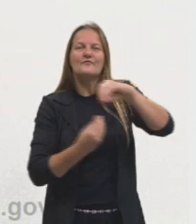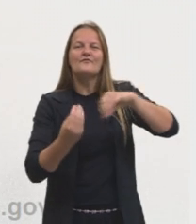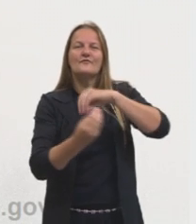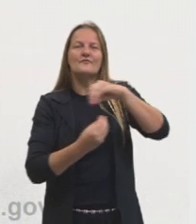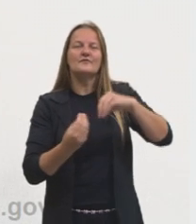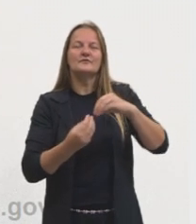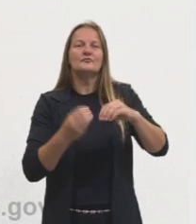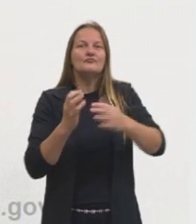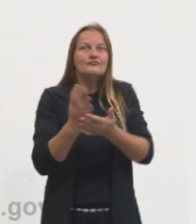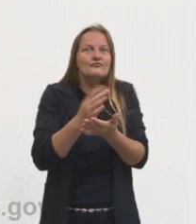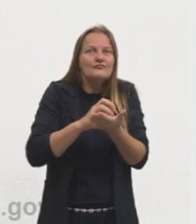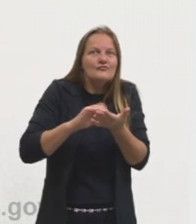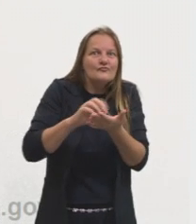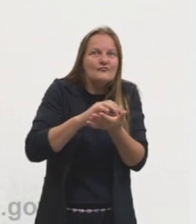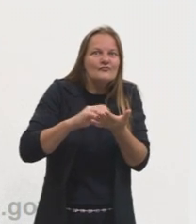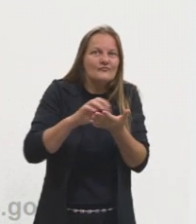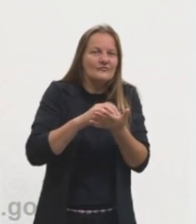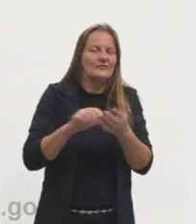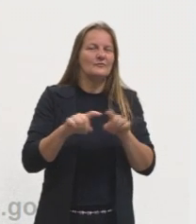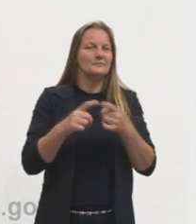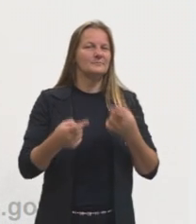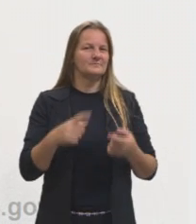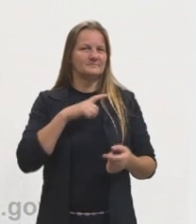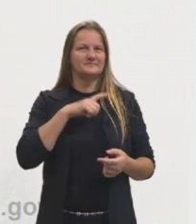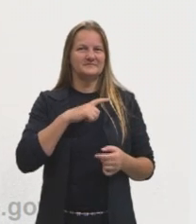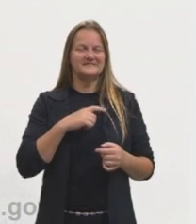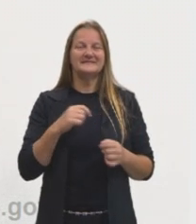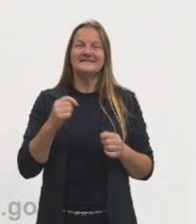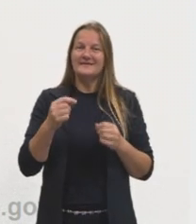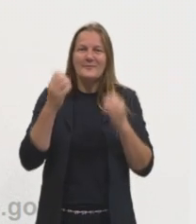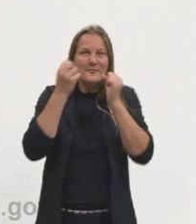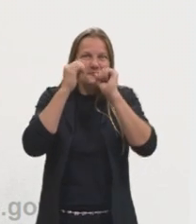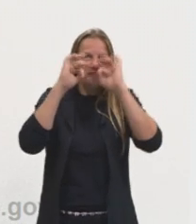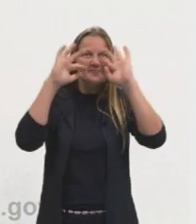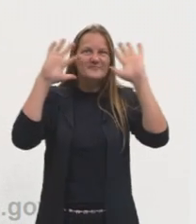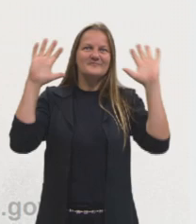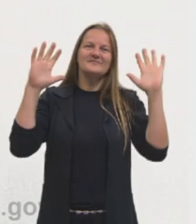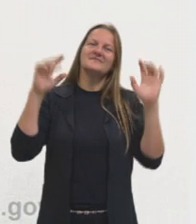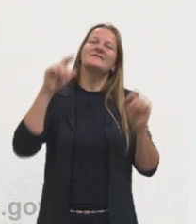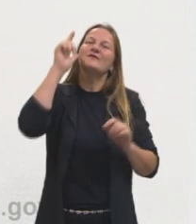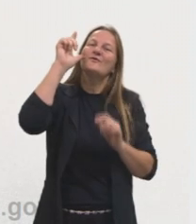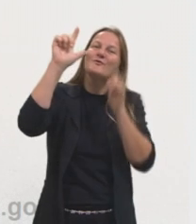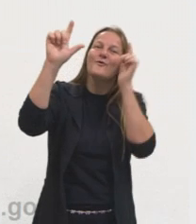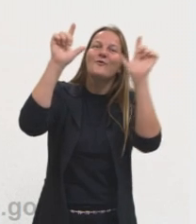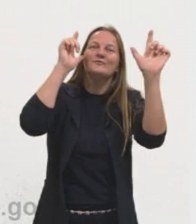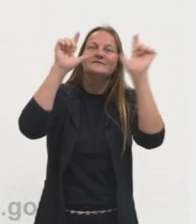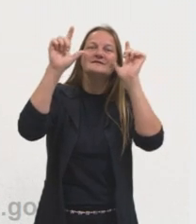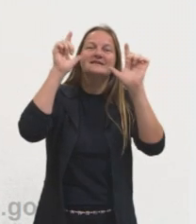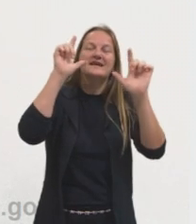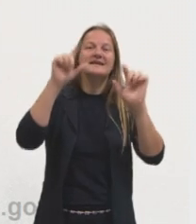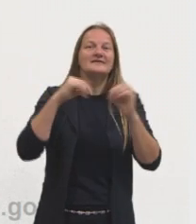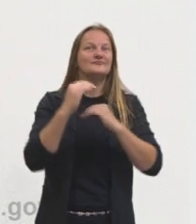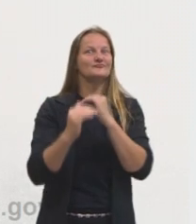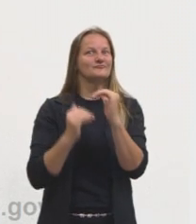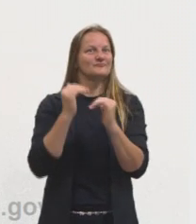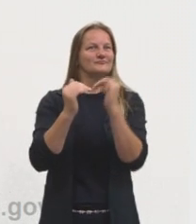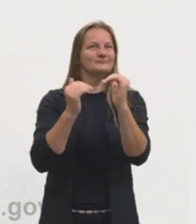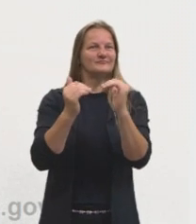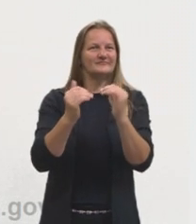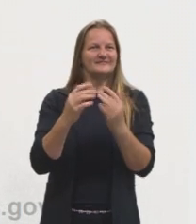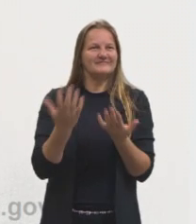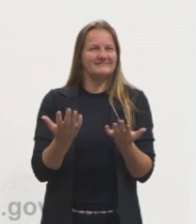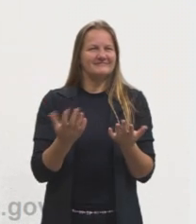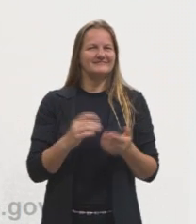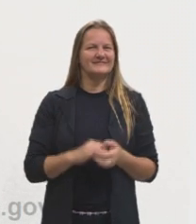cálculos, mas se a gente tem uma boa compreensão, a gente consegue desenvolver esses